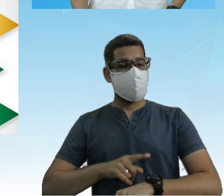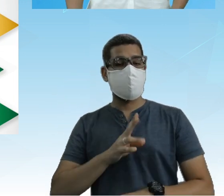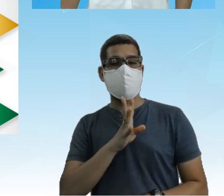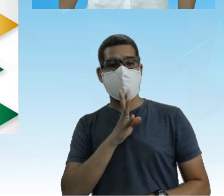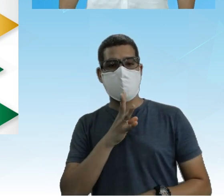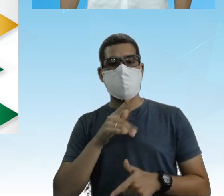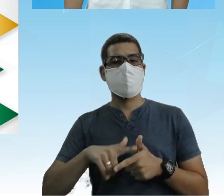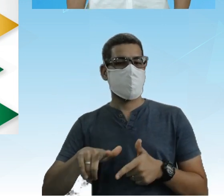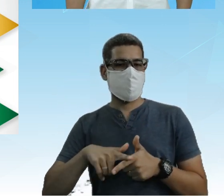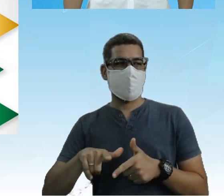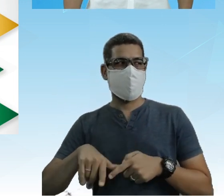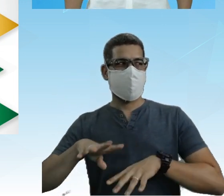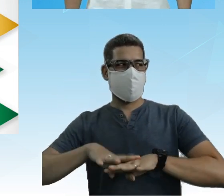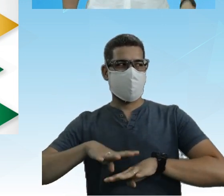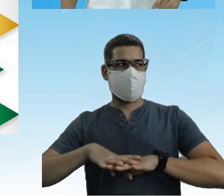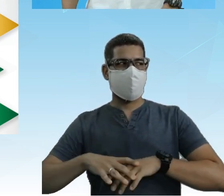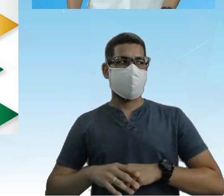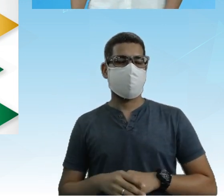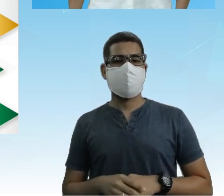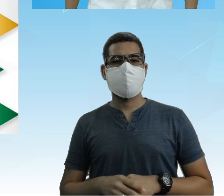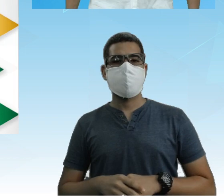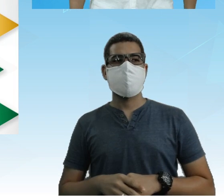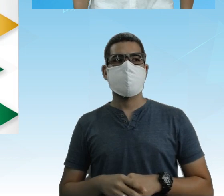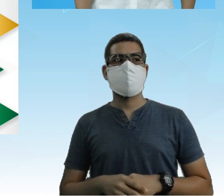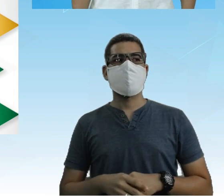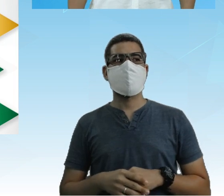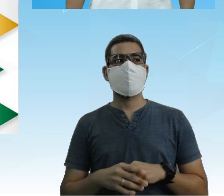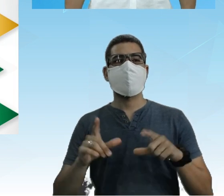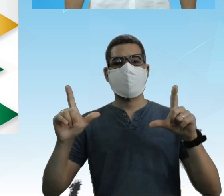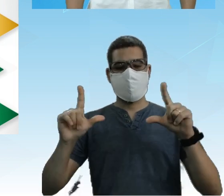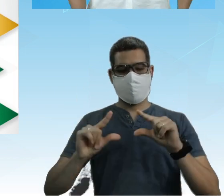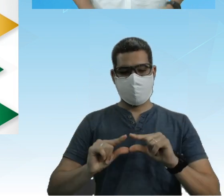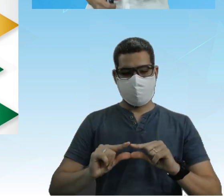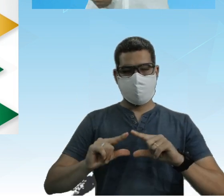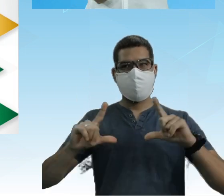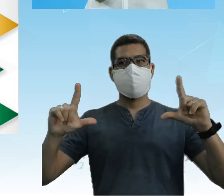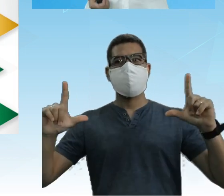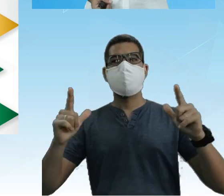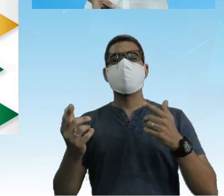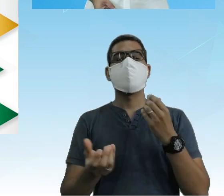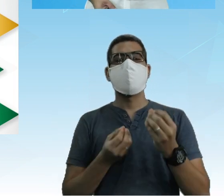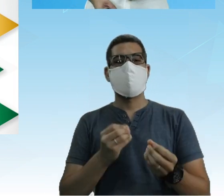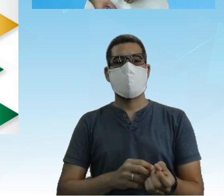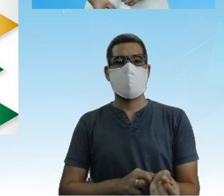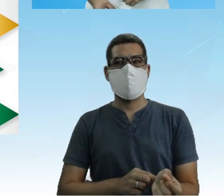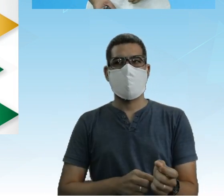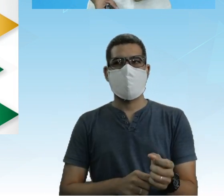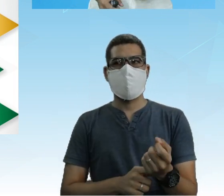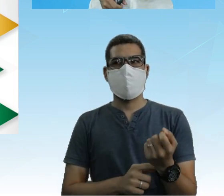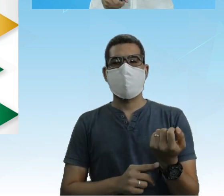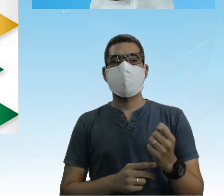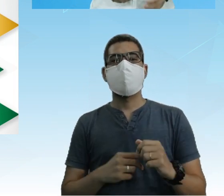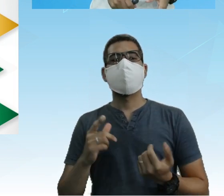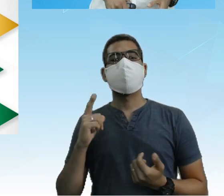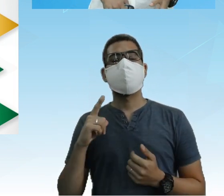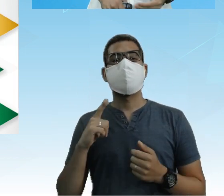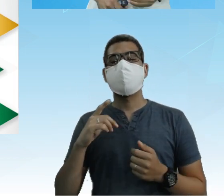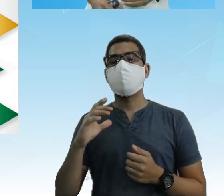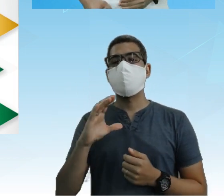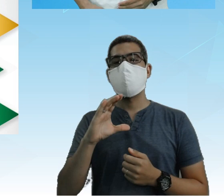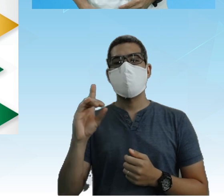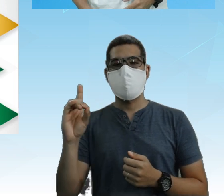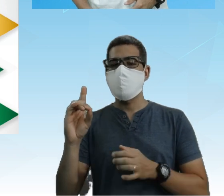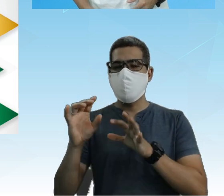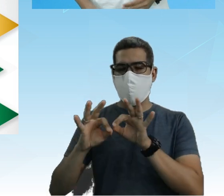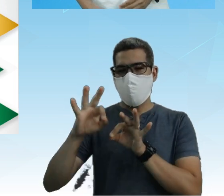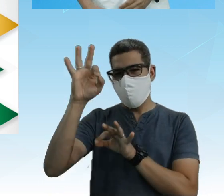problemas de matemática Tranquilo? Ampliação e redução de qualquer figura Nós multiplicar as coordenadas